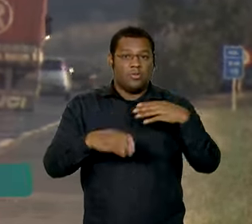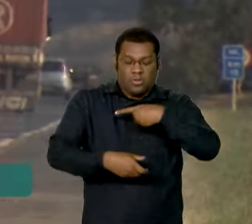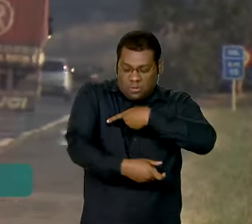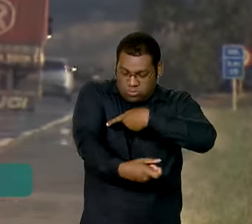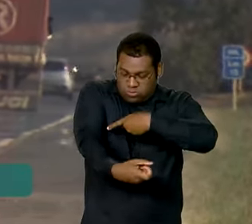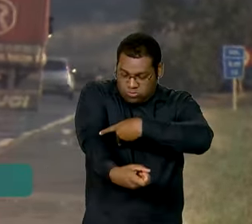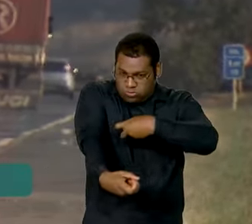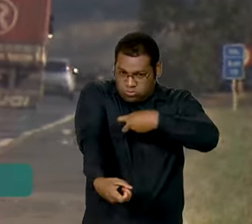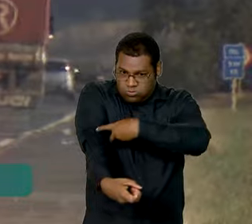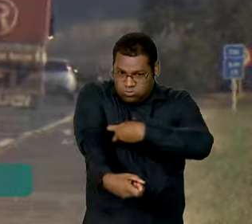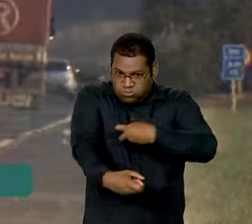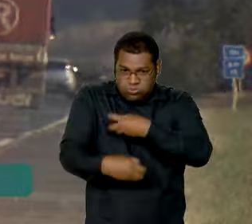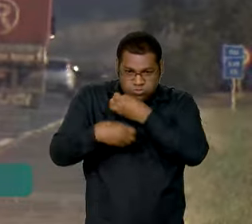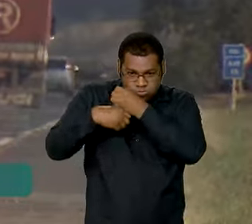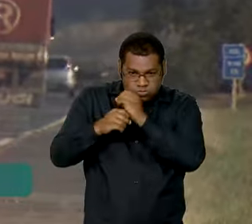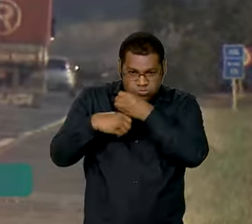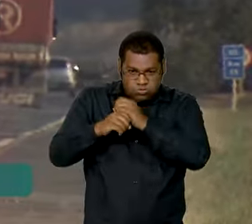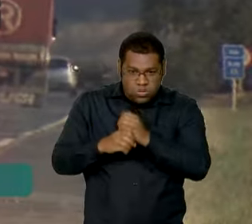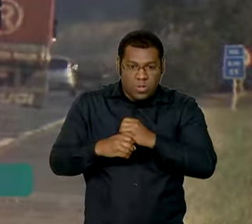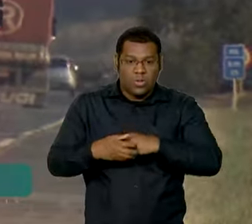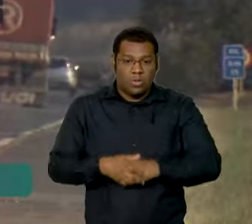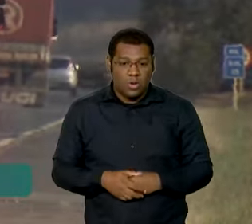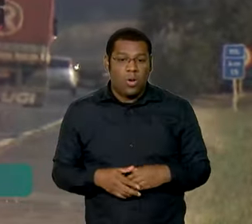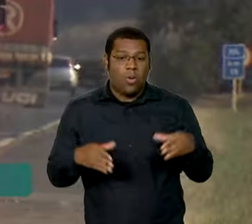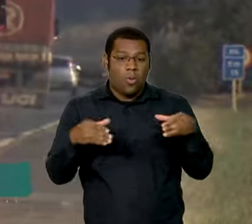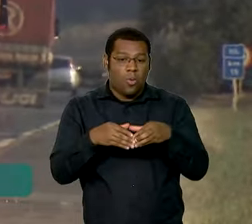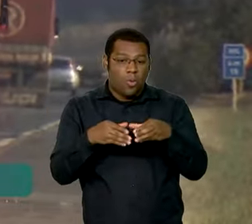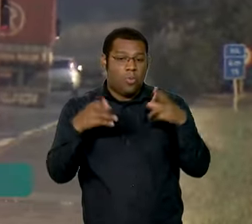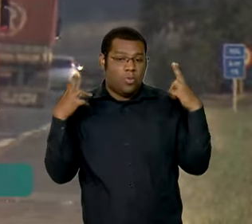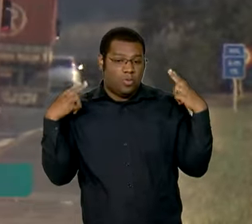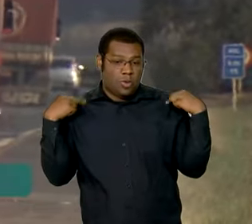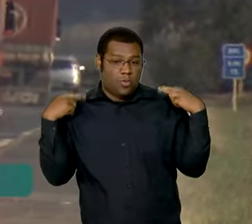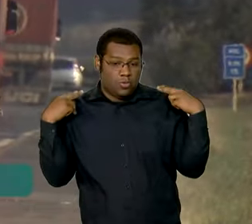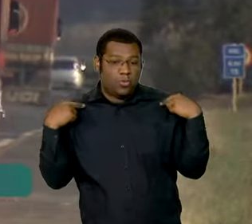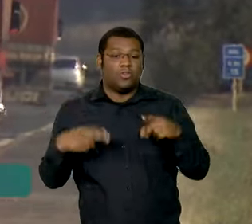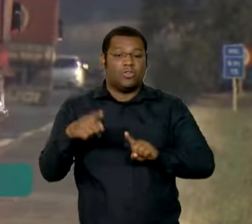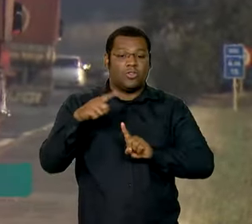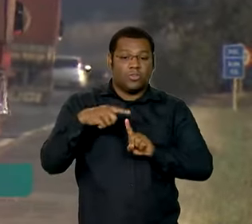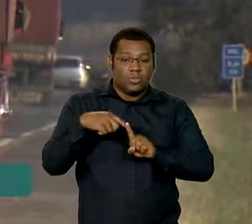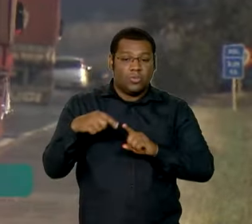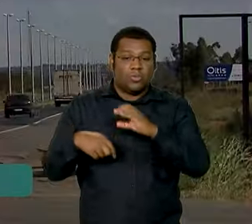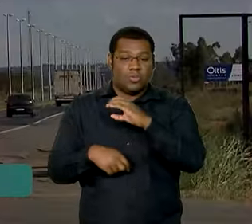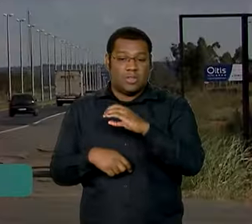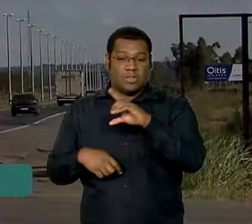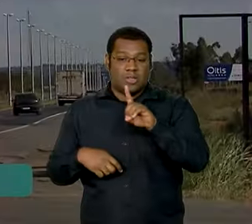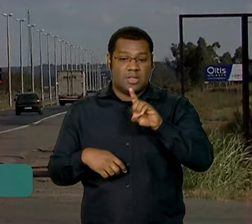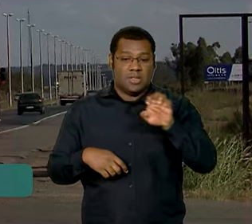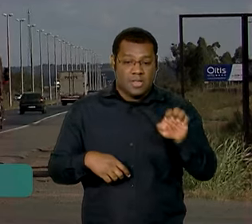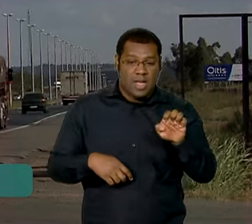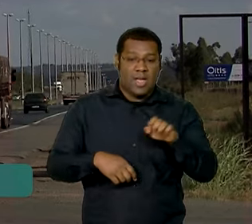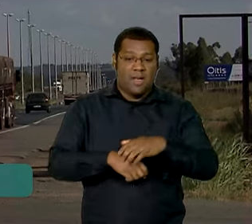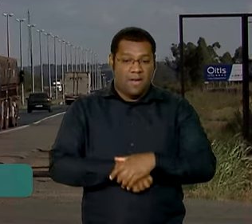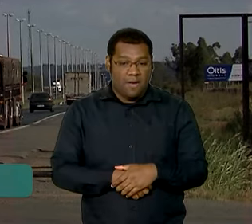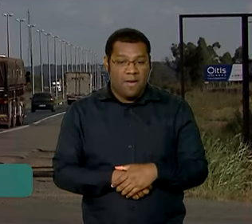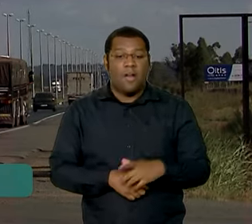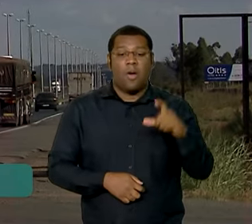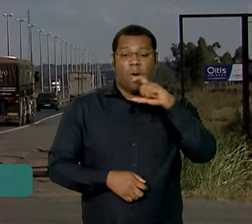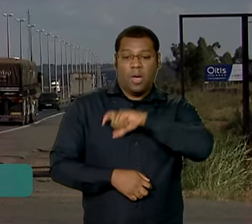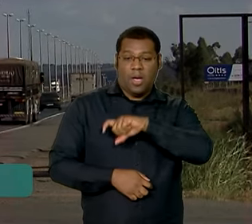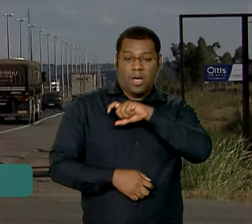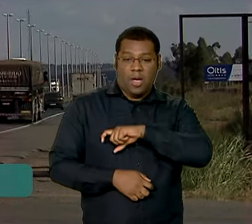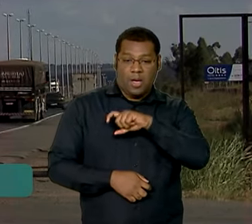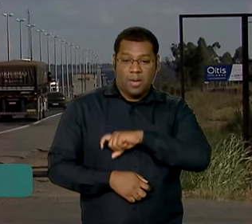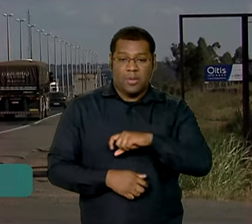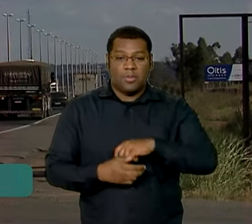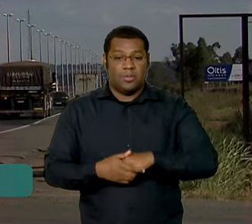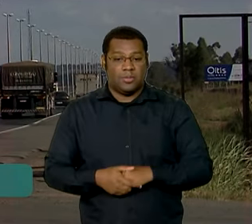toxicológico do primeiro grupo de motoristas de categoria C, D e E com a carteira de habilitação